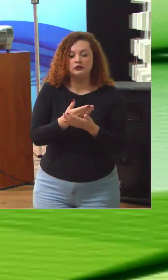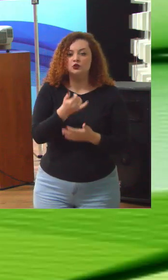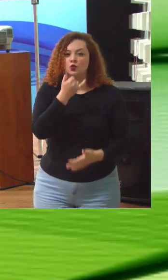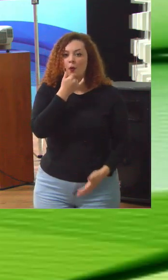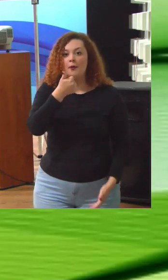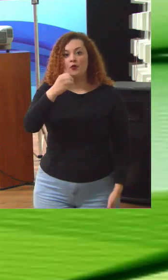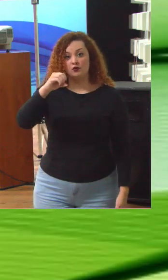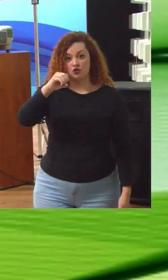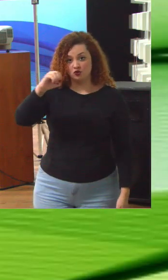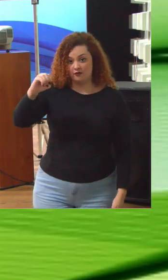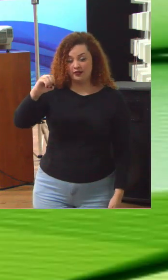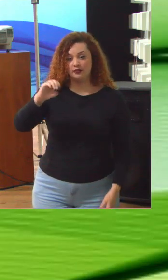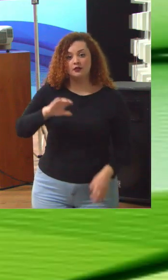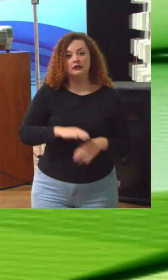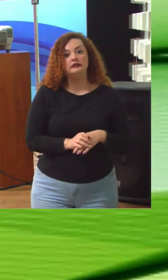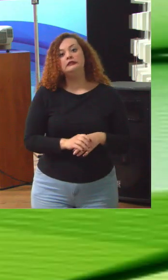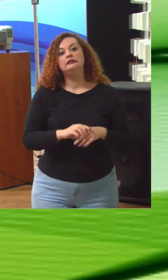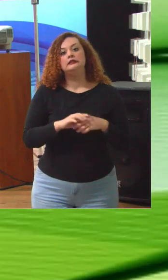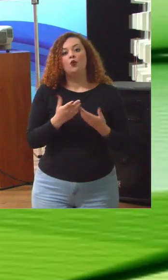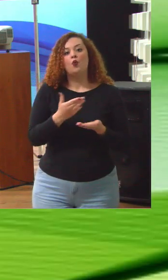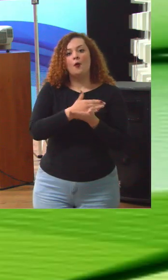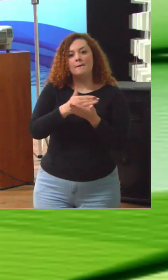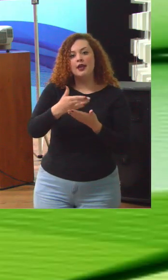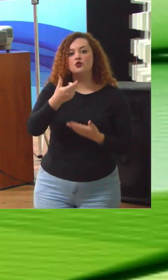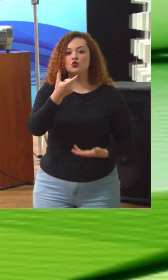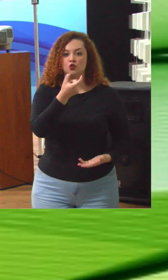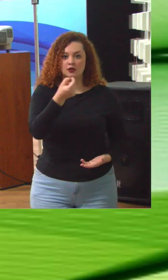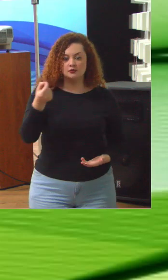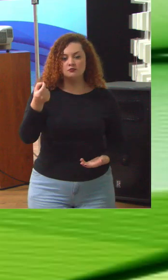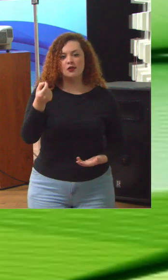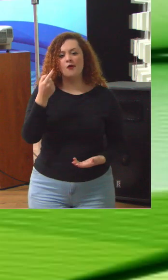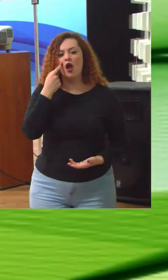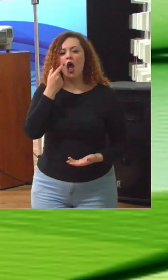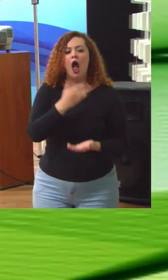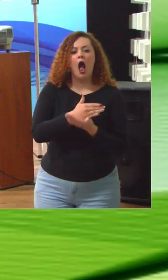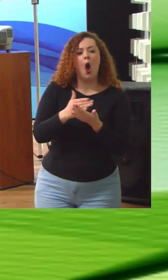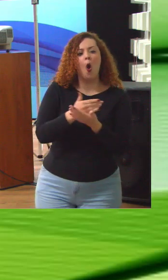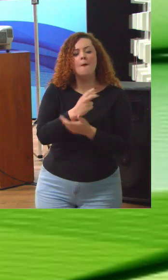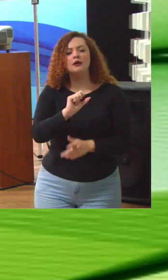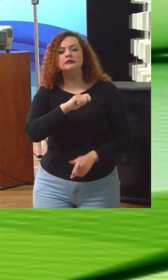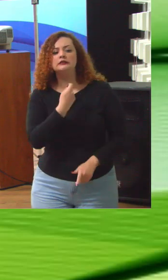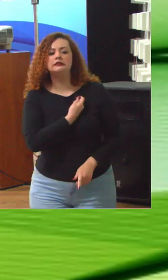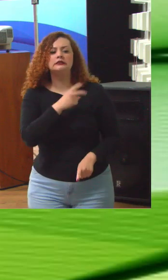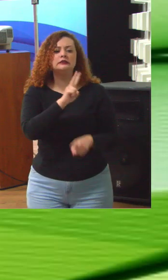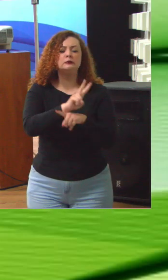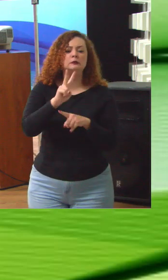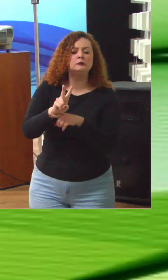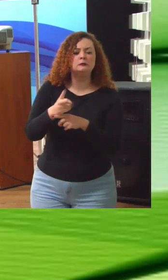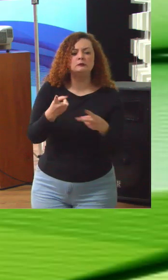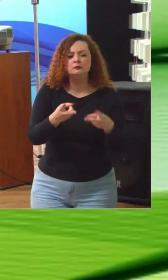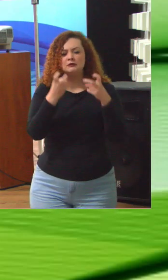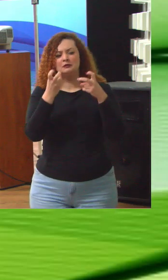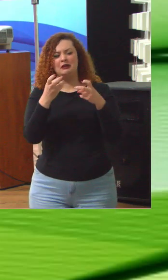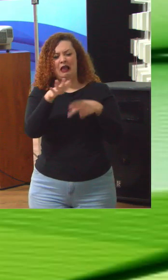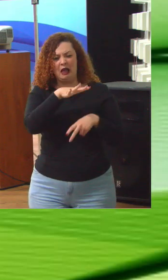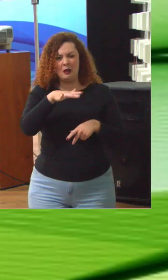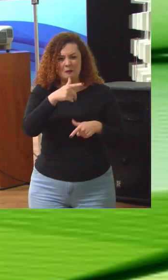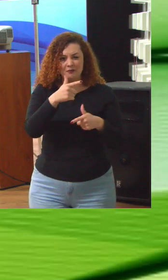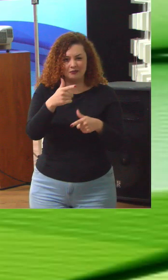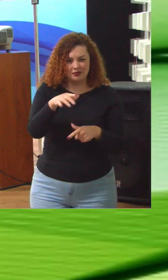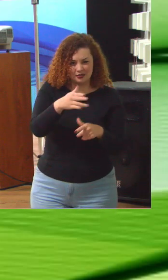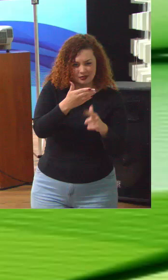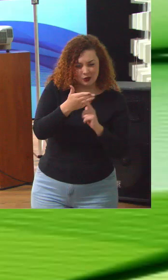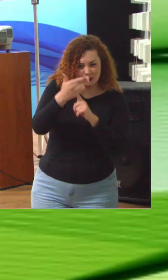90. E então no iniciozinho dos anos 2000, fazendo algumas auditorias, percebemos claramente que os problemas na área de tecnologia, nas áreas de